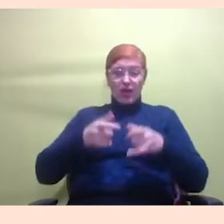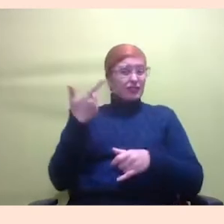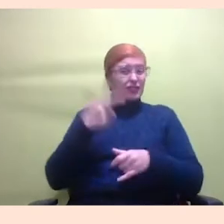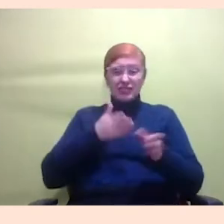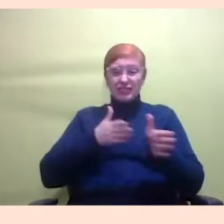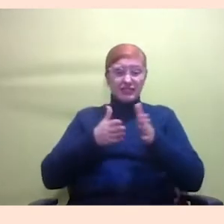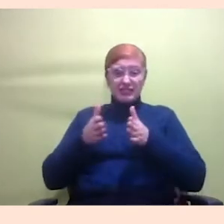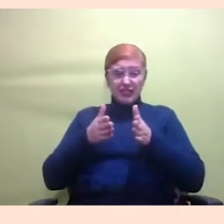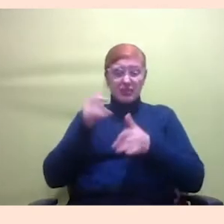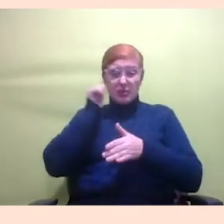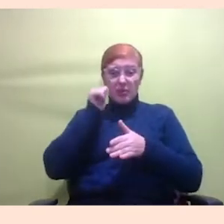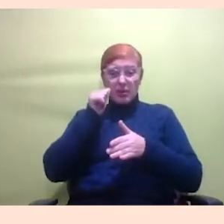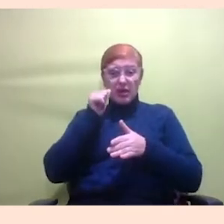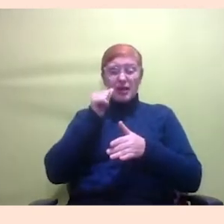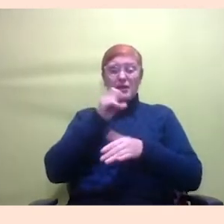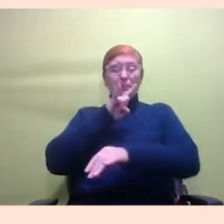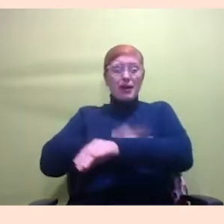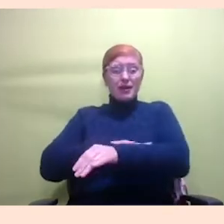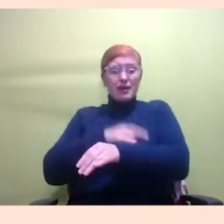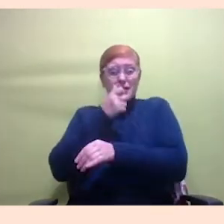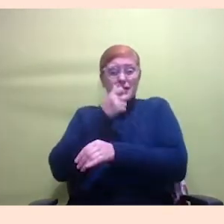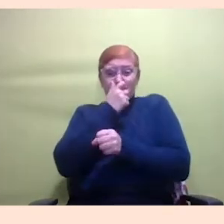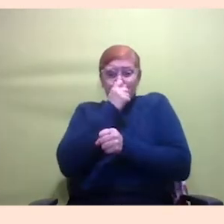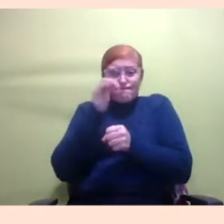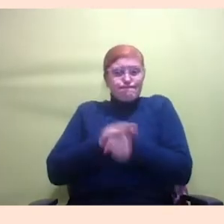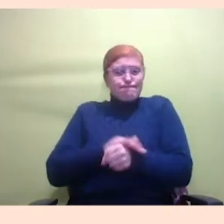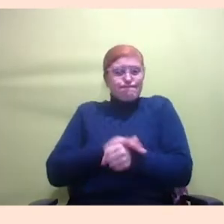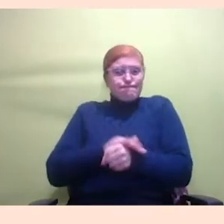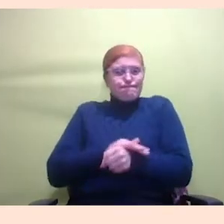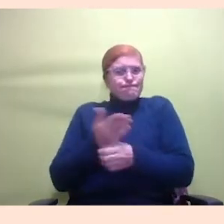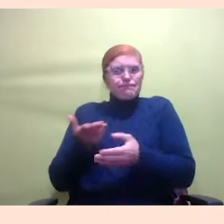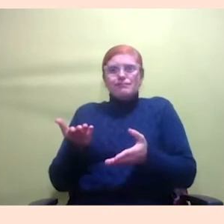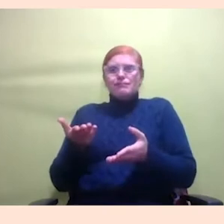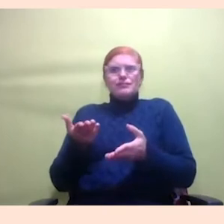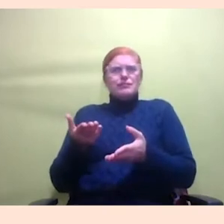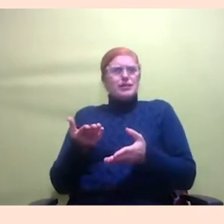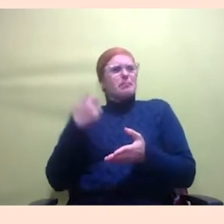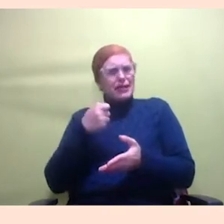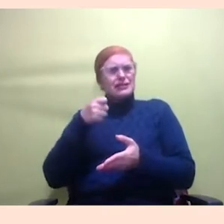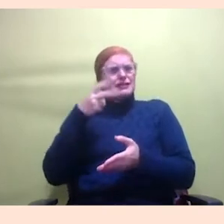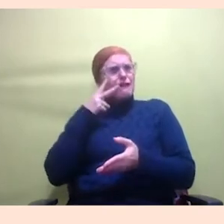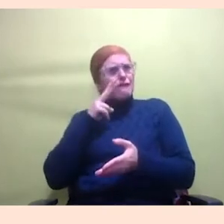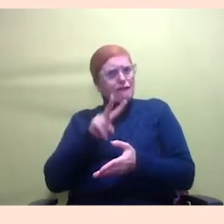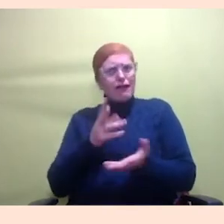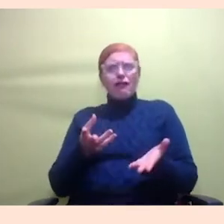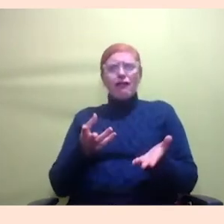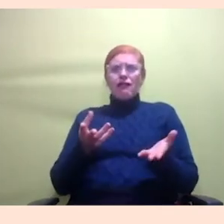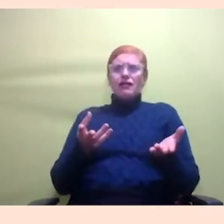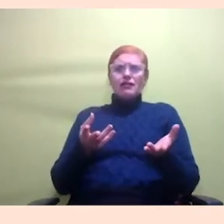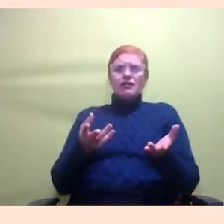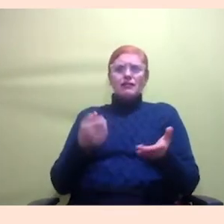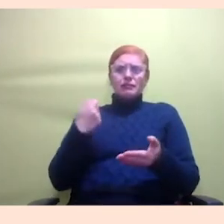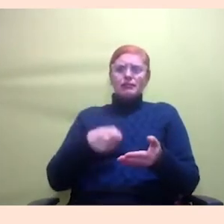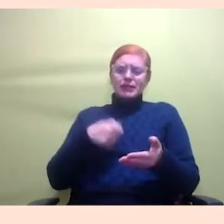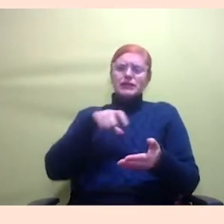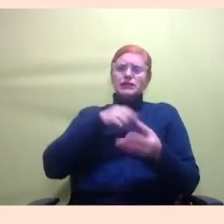banheiro era apertado enfim e aí a gente reviu e aí a gente começou a ter esse olhar de dizer assim então para fazer um lugar tem que ter